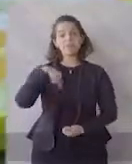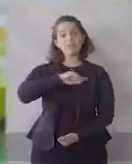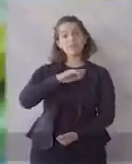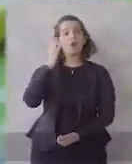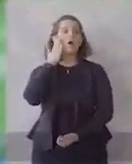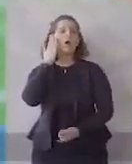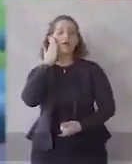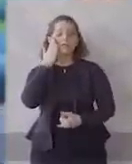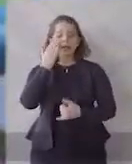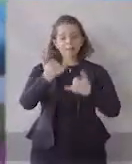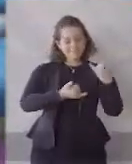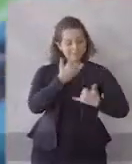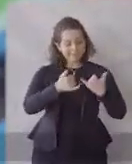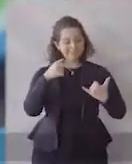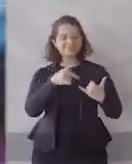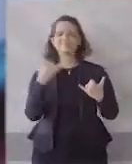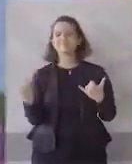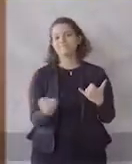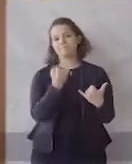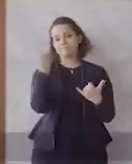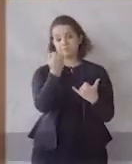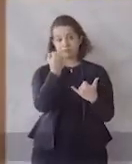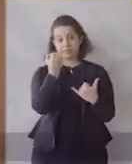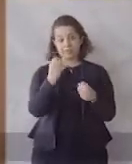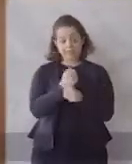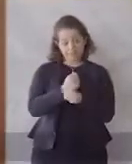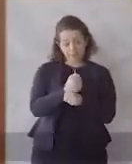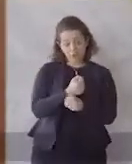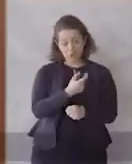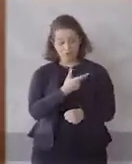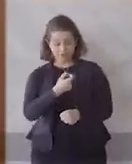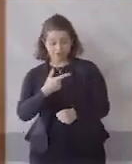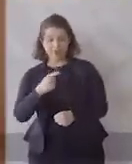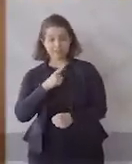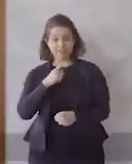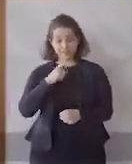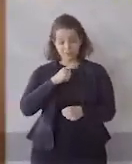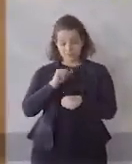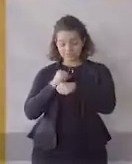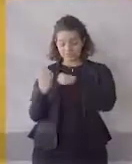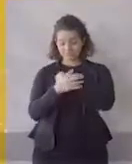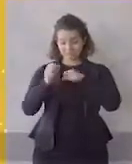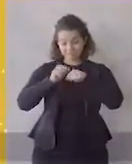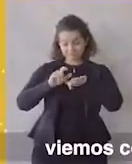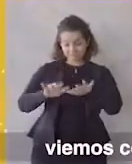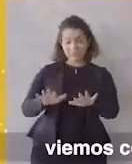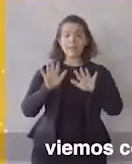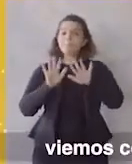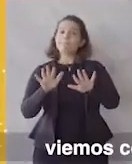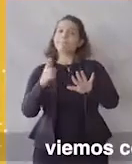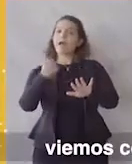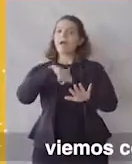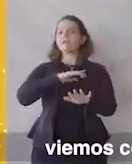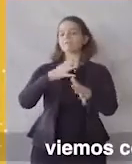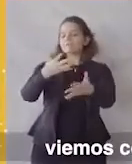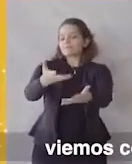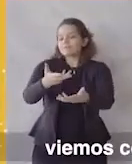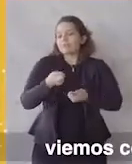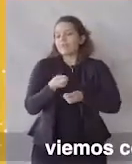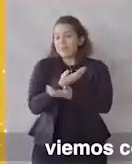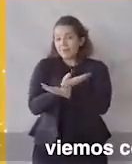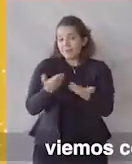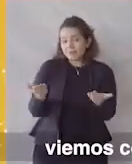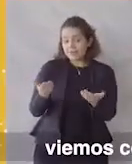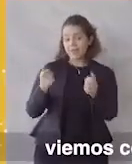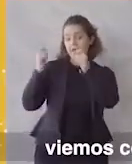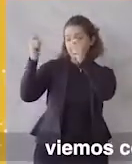Sabemos que brincar é essencial. E nesse ano de 2020, mesmo diante da pandemia, viemos convidar você a